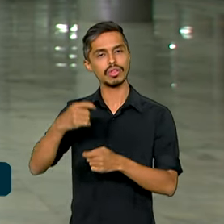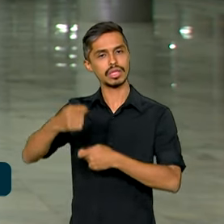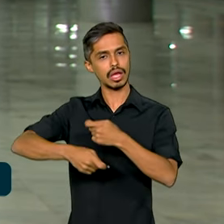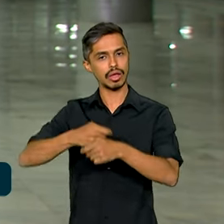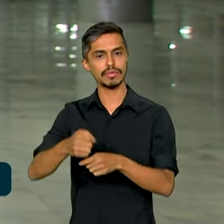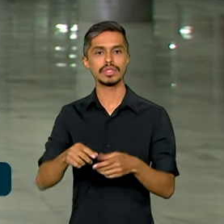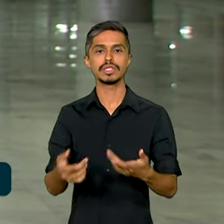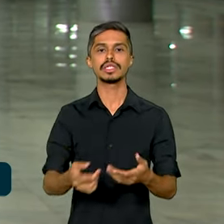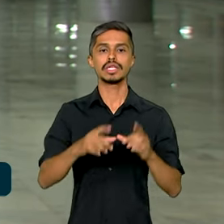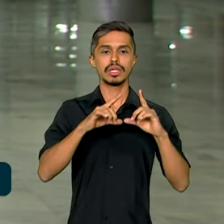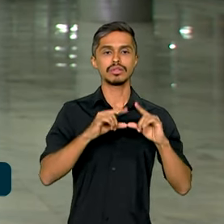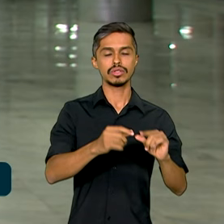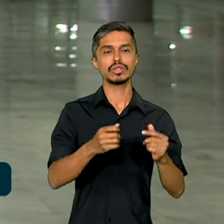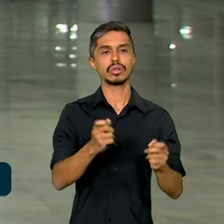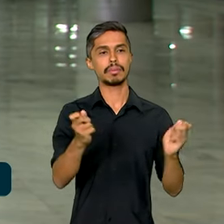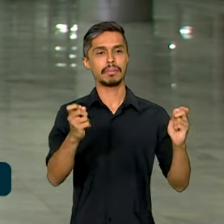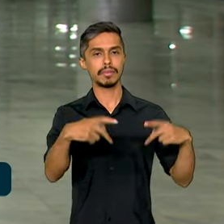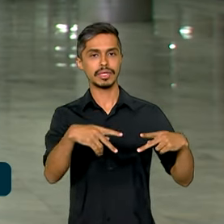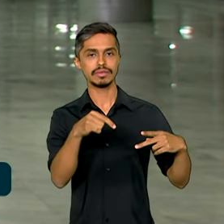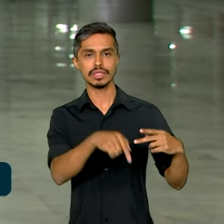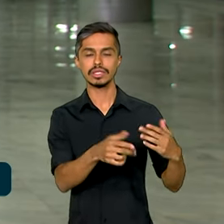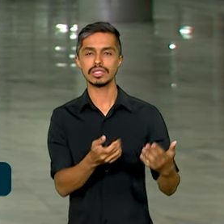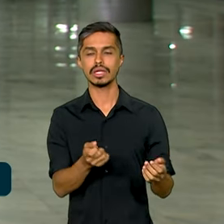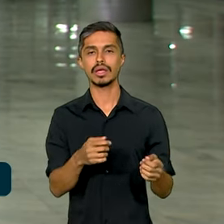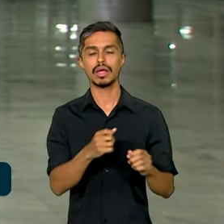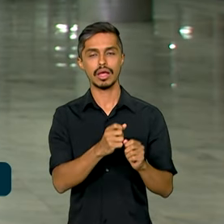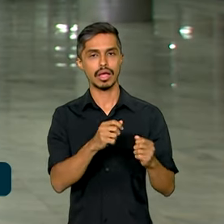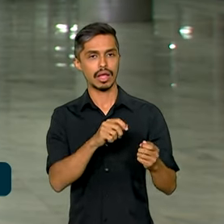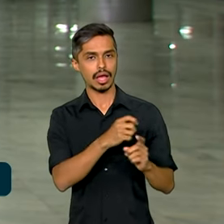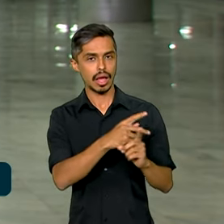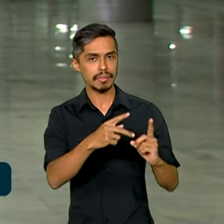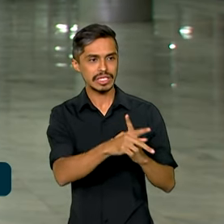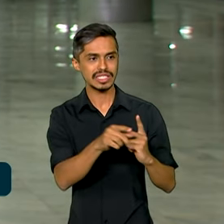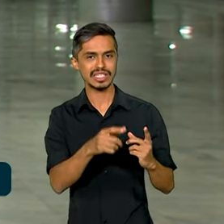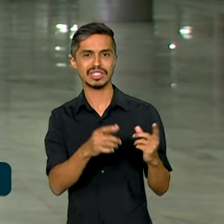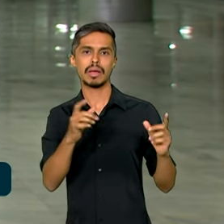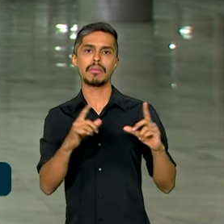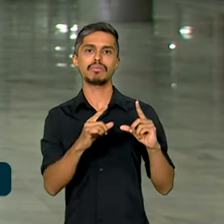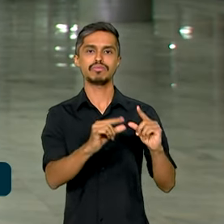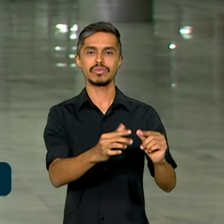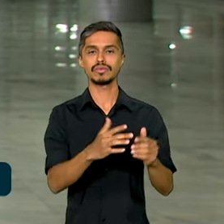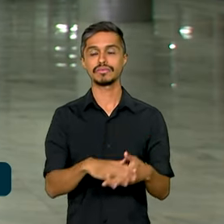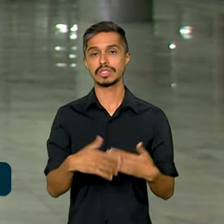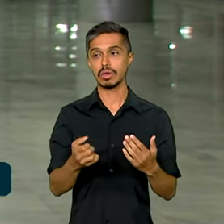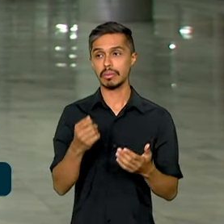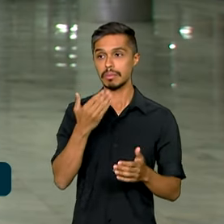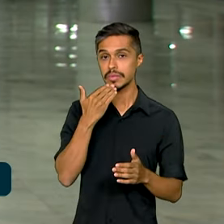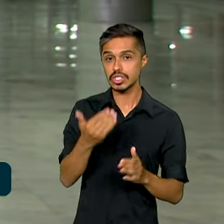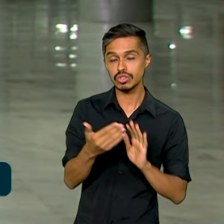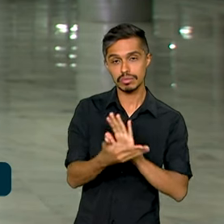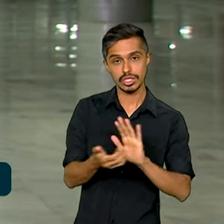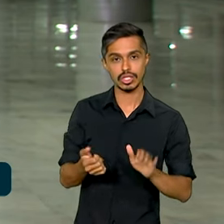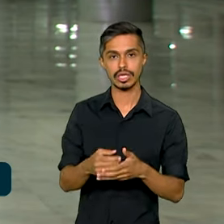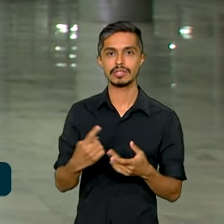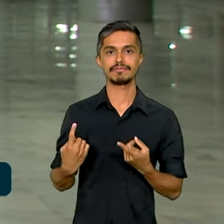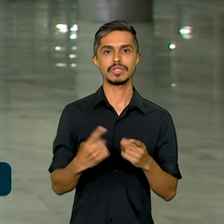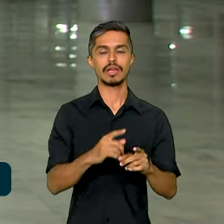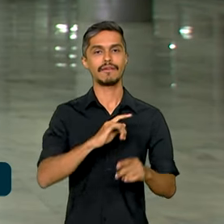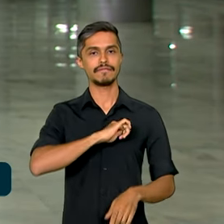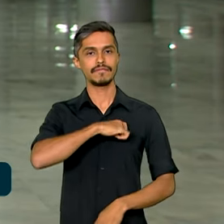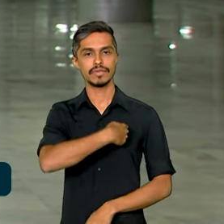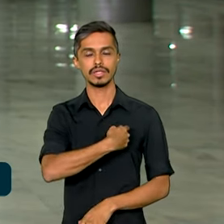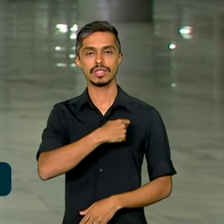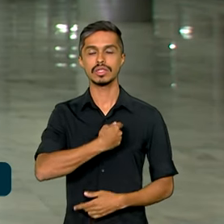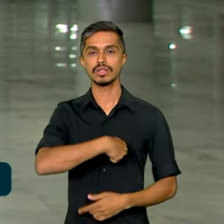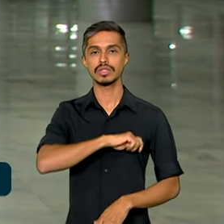contribuição previdenciária de municípios. Segundo o ministro Haddad, a desoneração deve ter impacto fiscal de R$